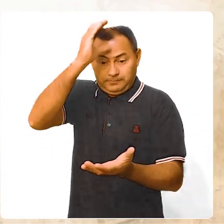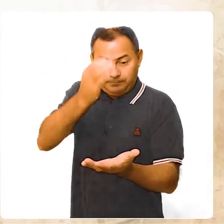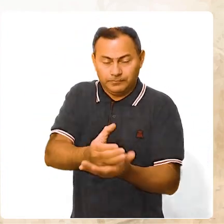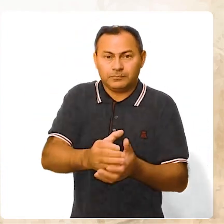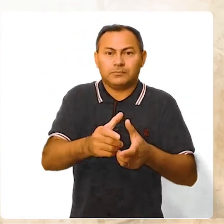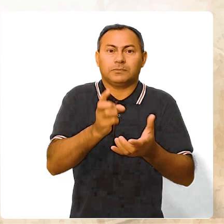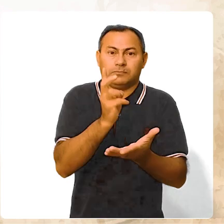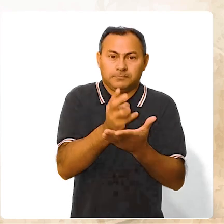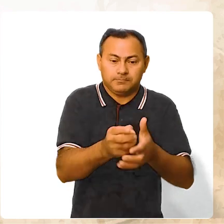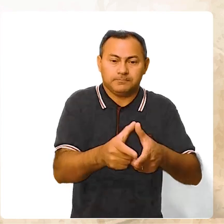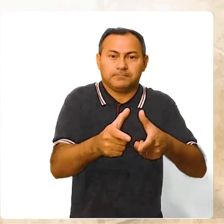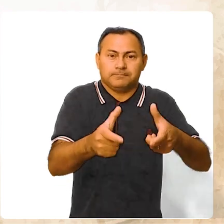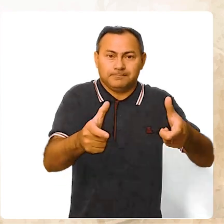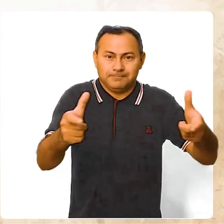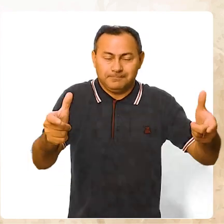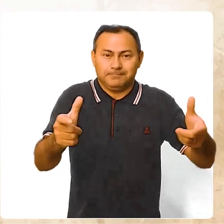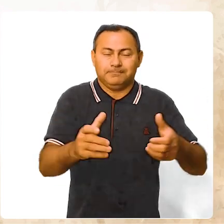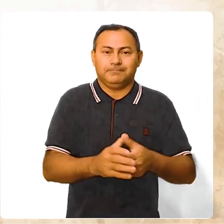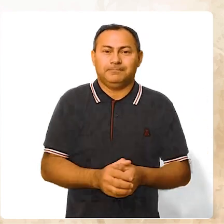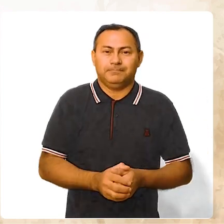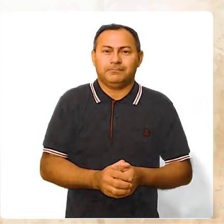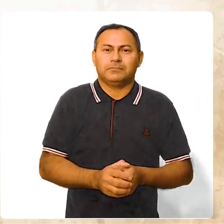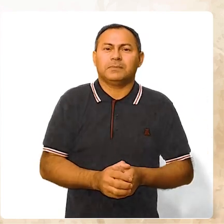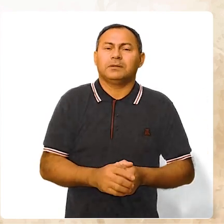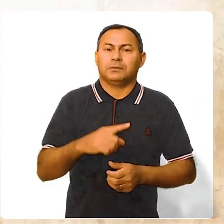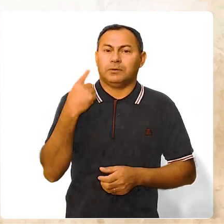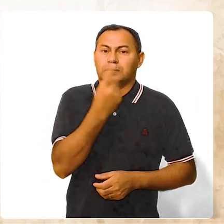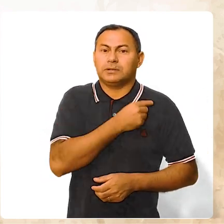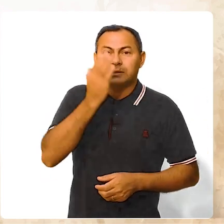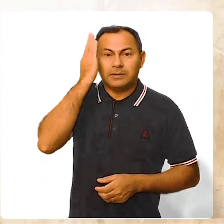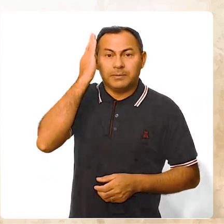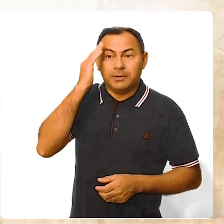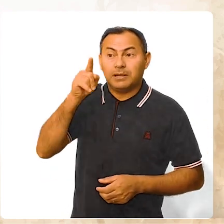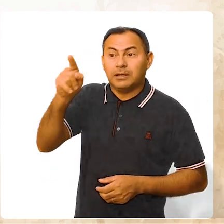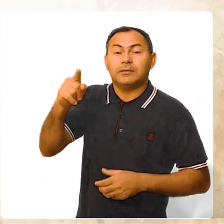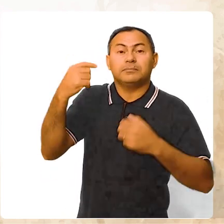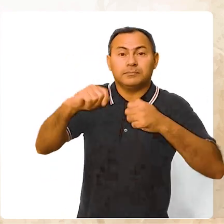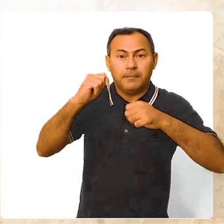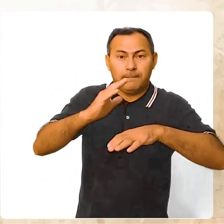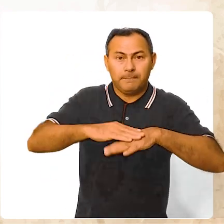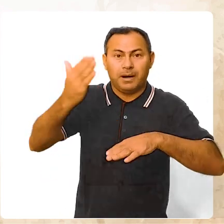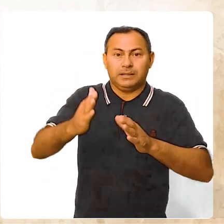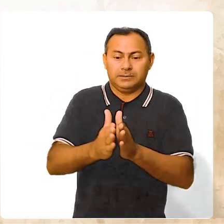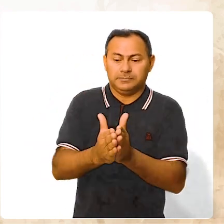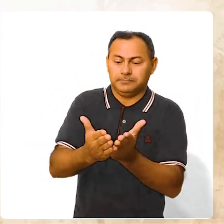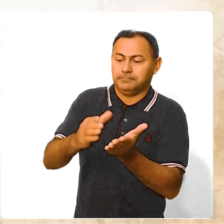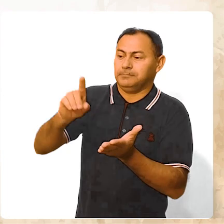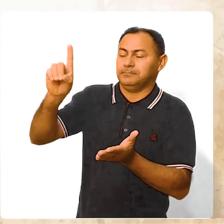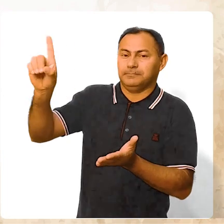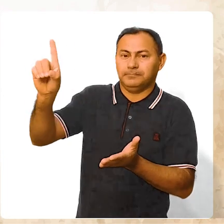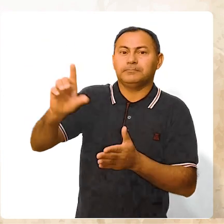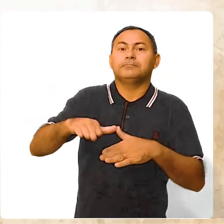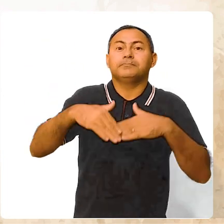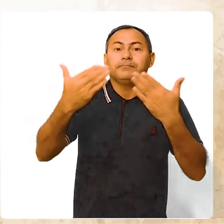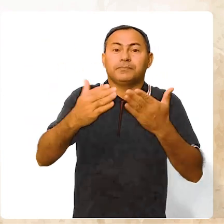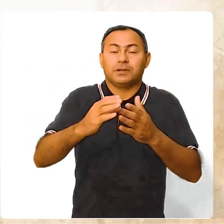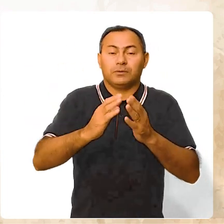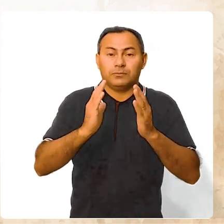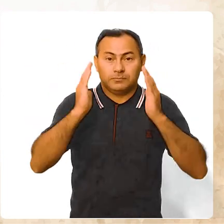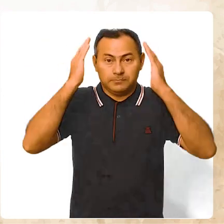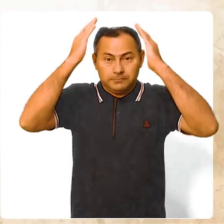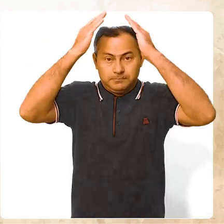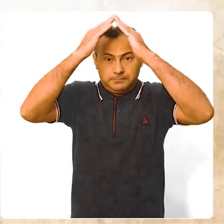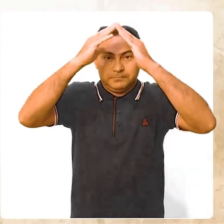continua crescendo. Soubemos que eles estavam precisando de mais bíblias quando o